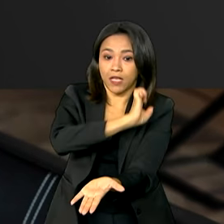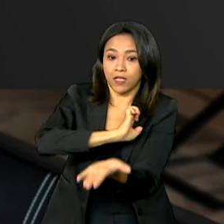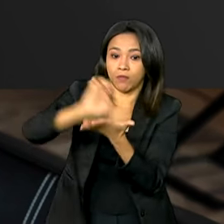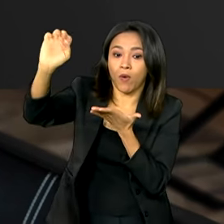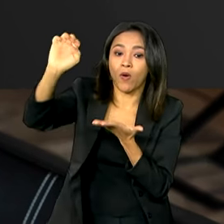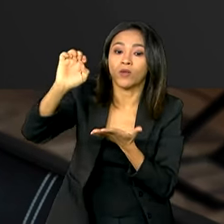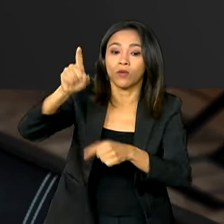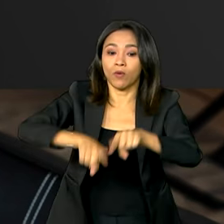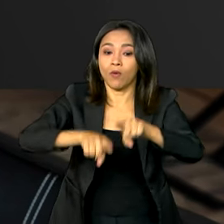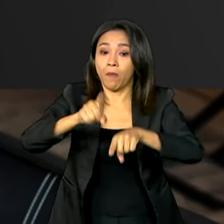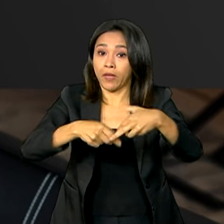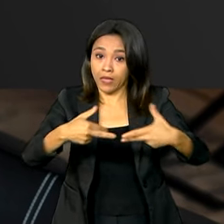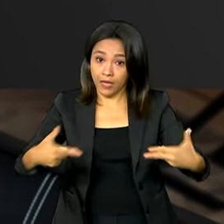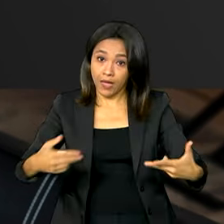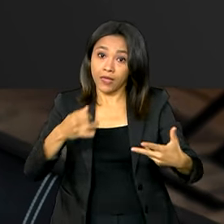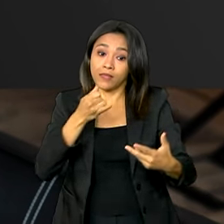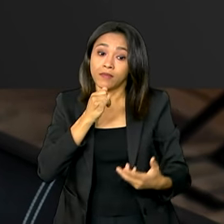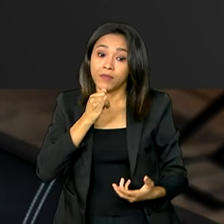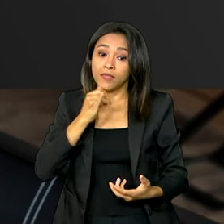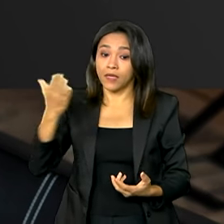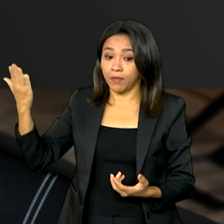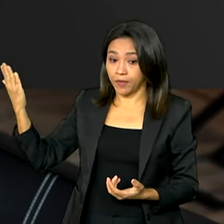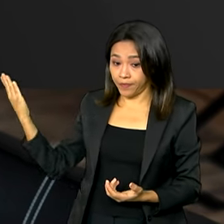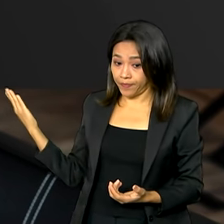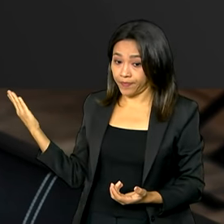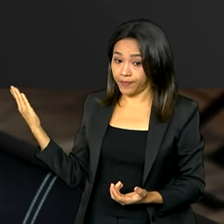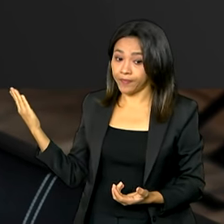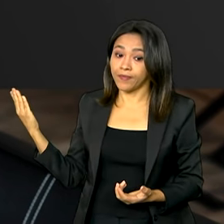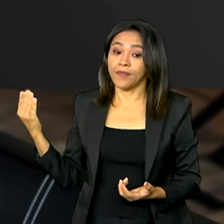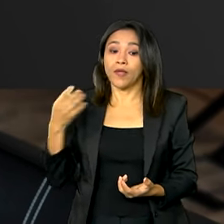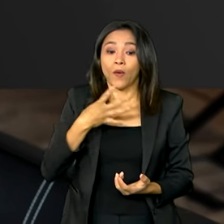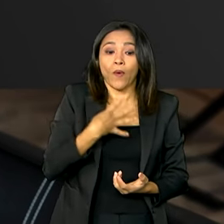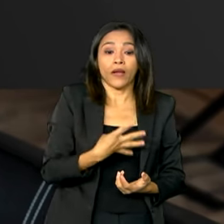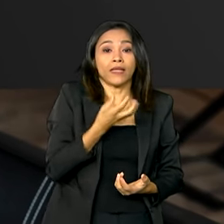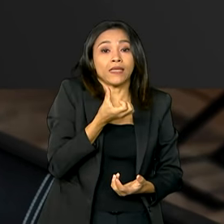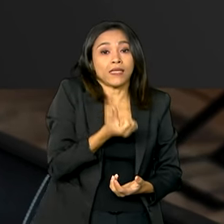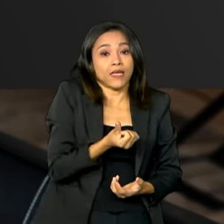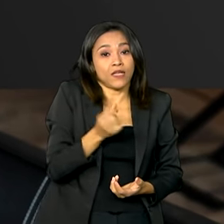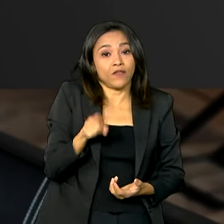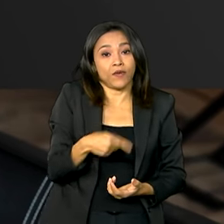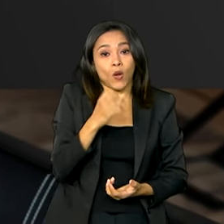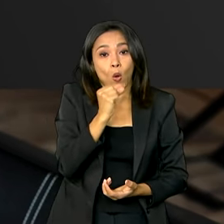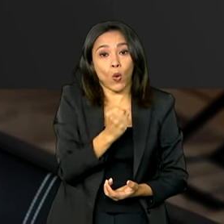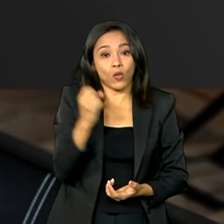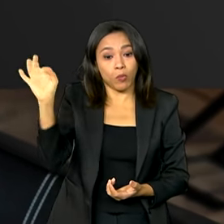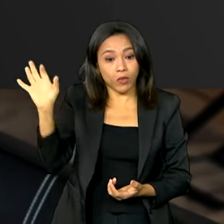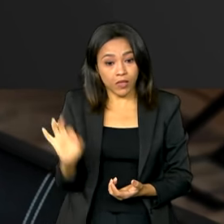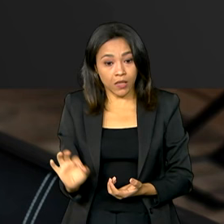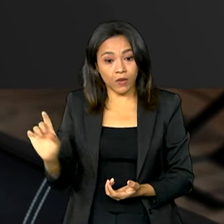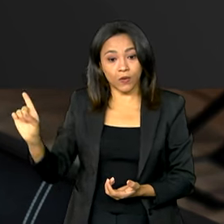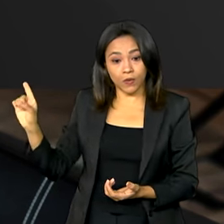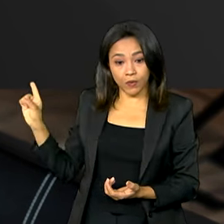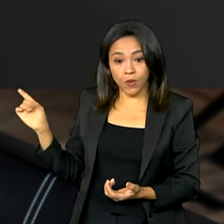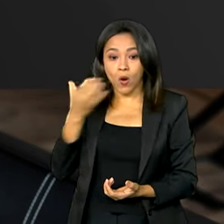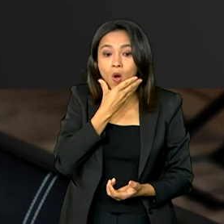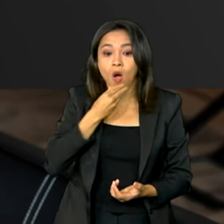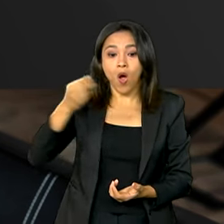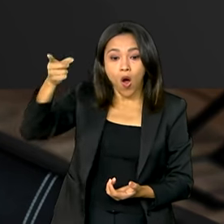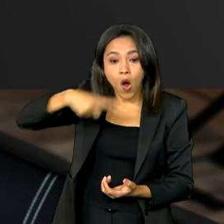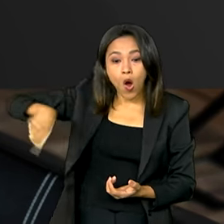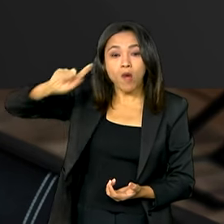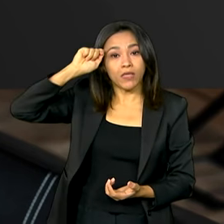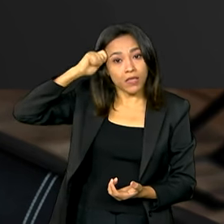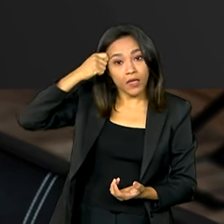diferenciados, basicamente commodities, 46,8% entre homens